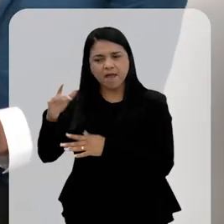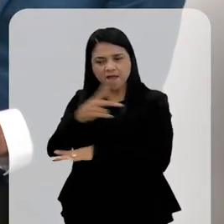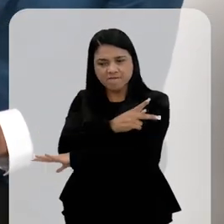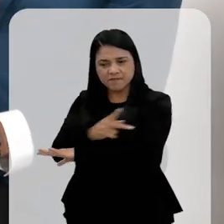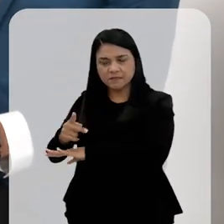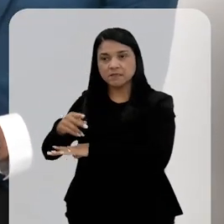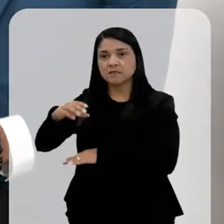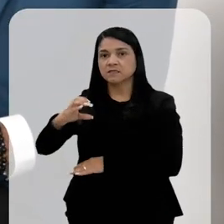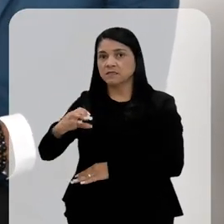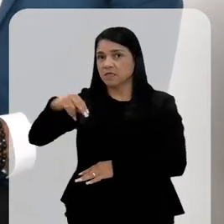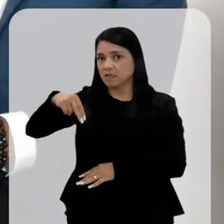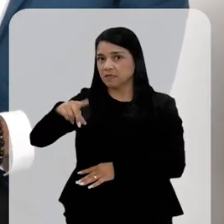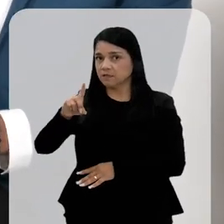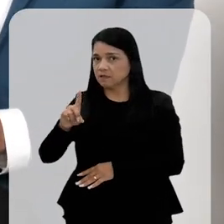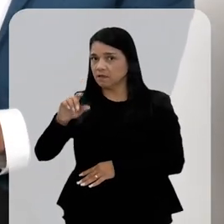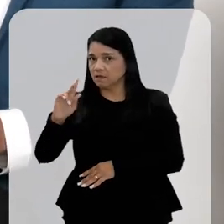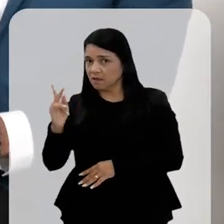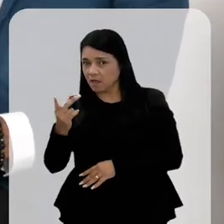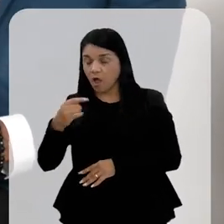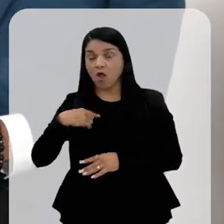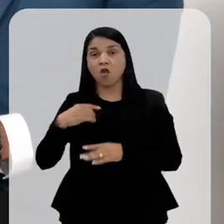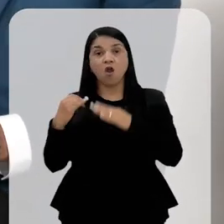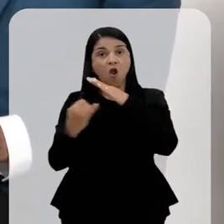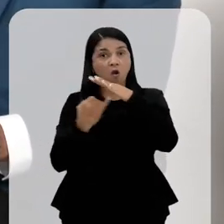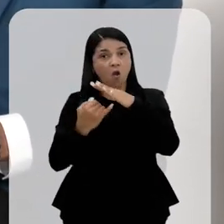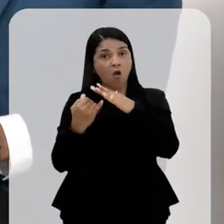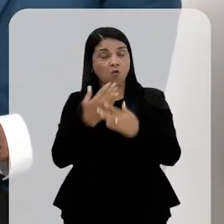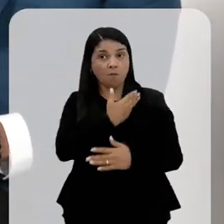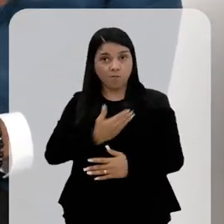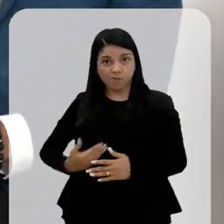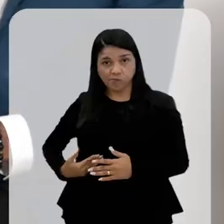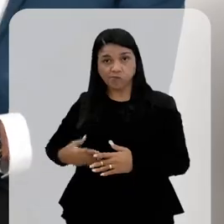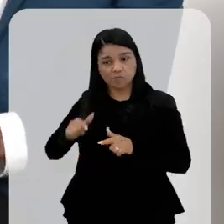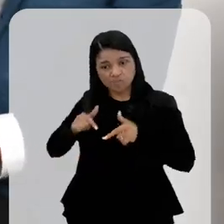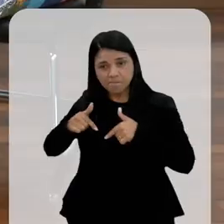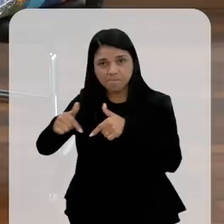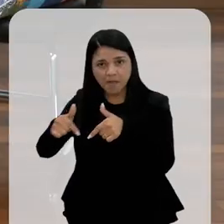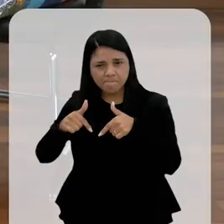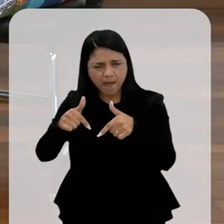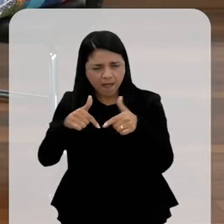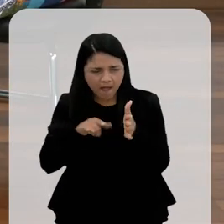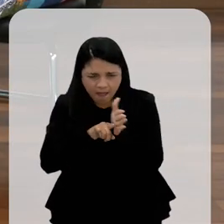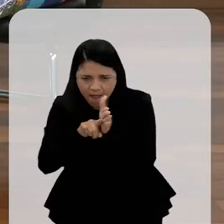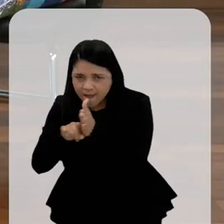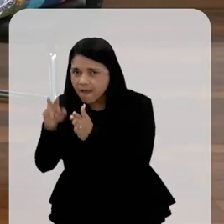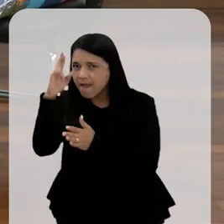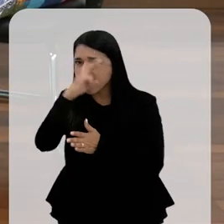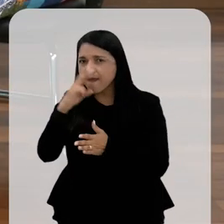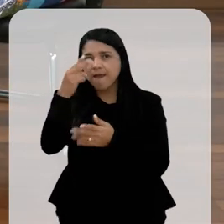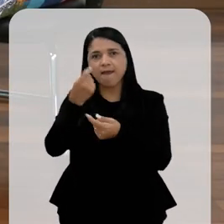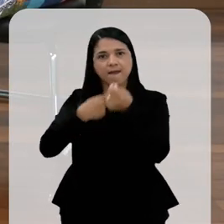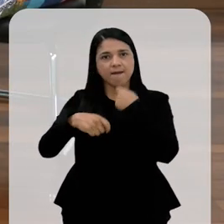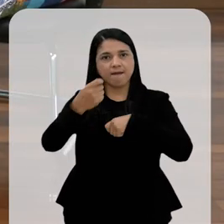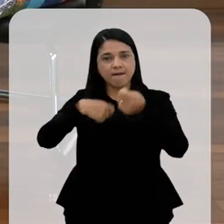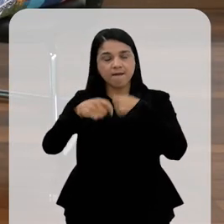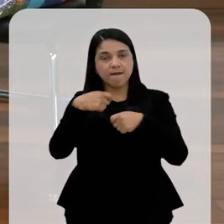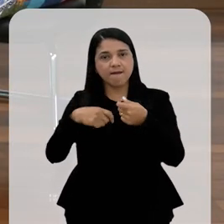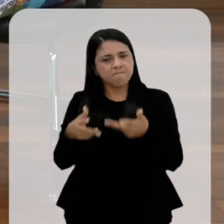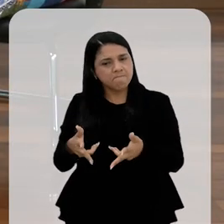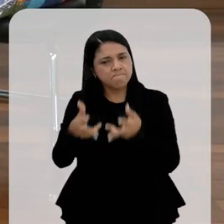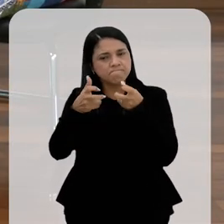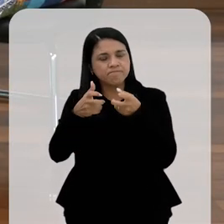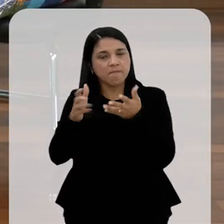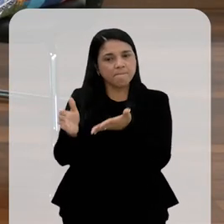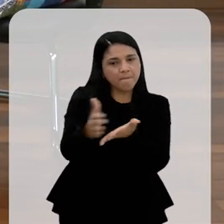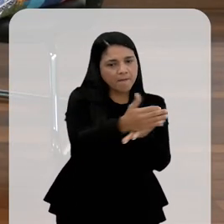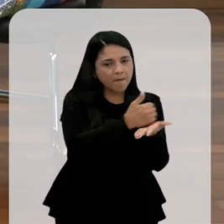Dessa visita que o CNDH, que é um órgão público, que tem essa atribuição investigativa, administrativa,